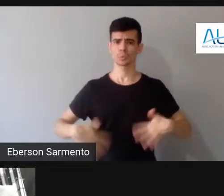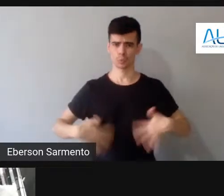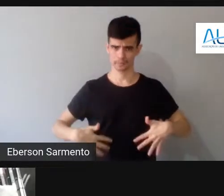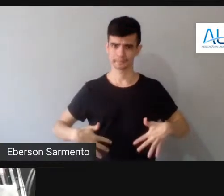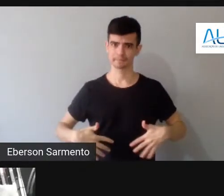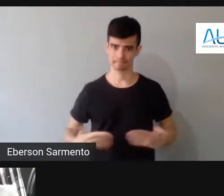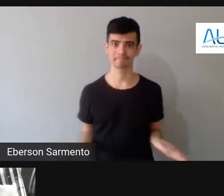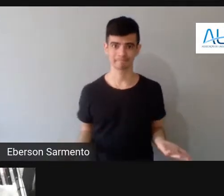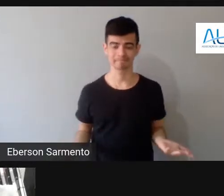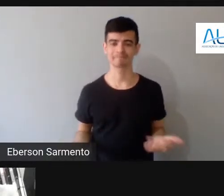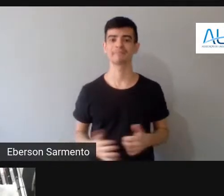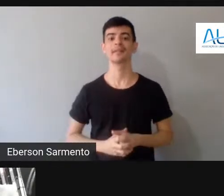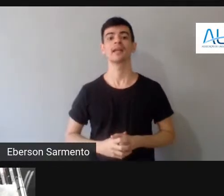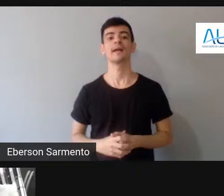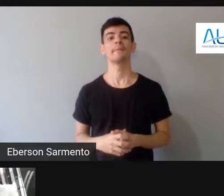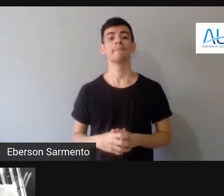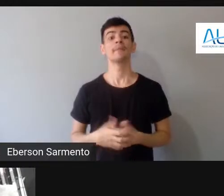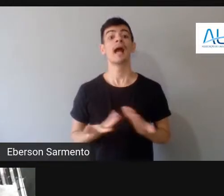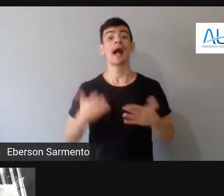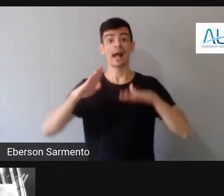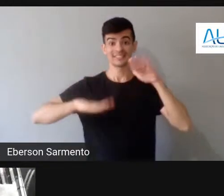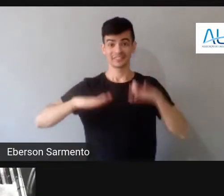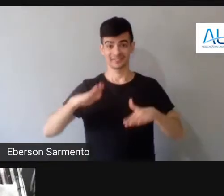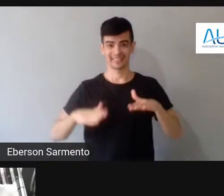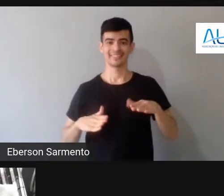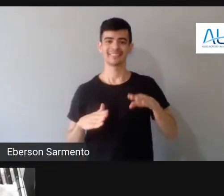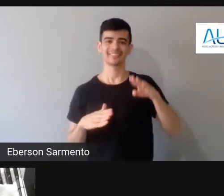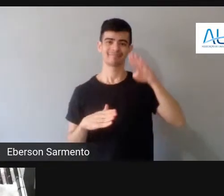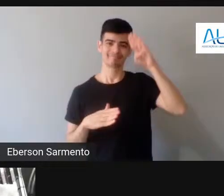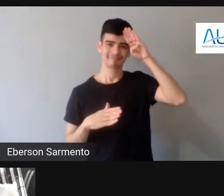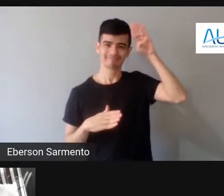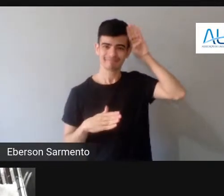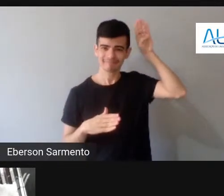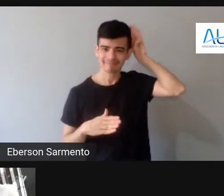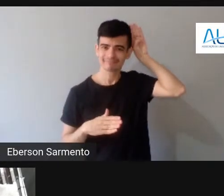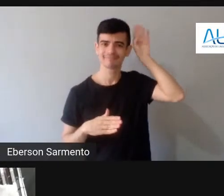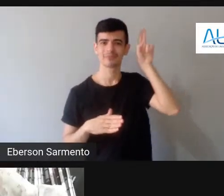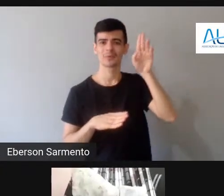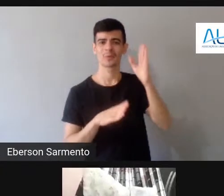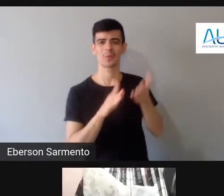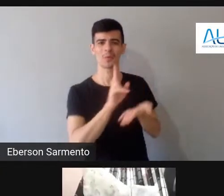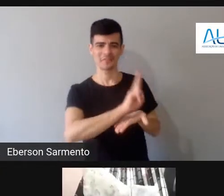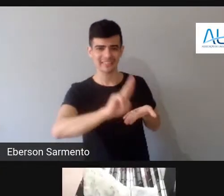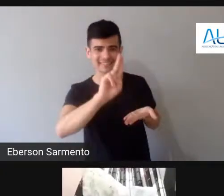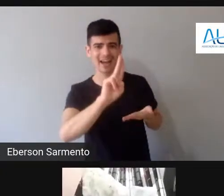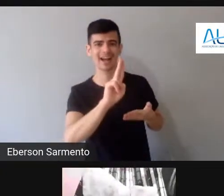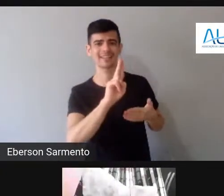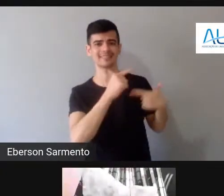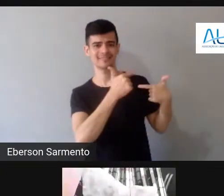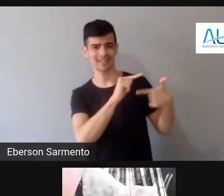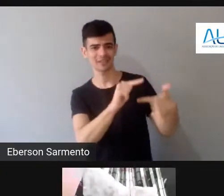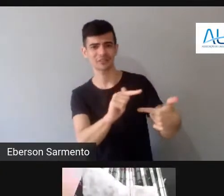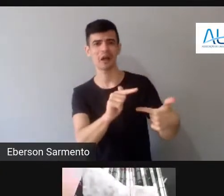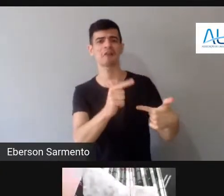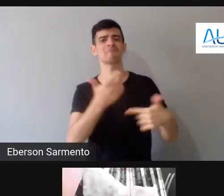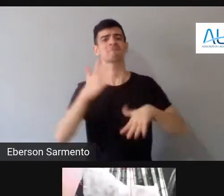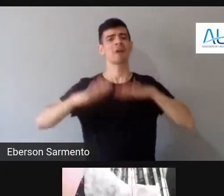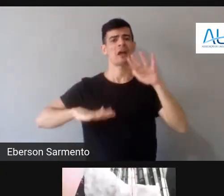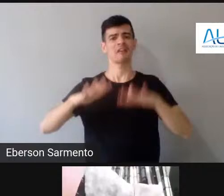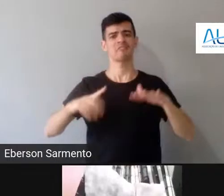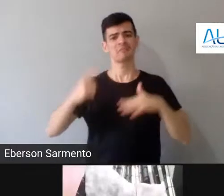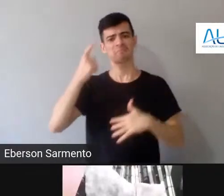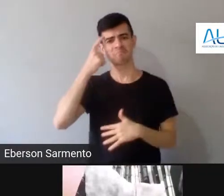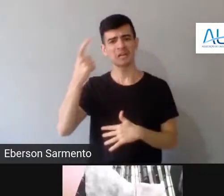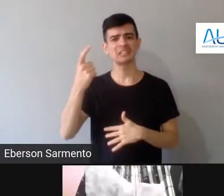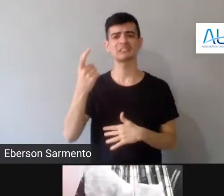a, a academia tradicional considera irrelevantes, né, como, é, uma discussão, um